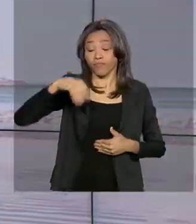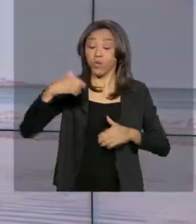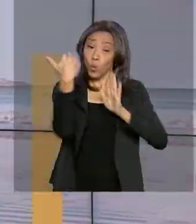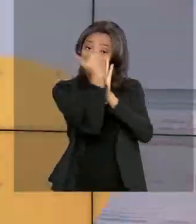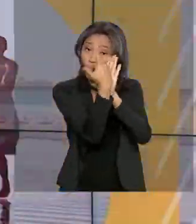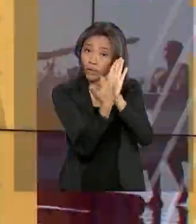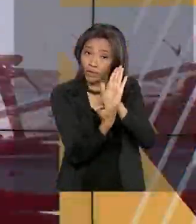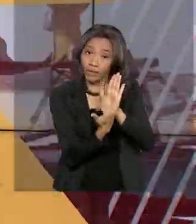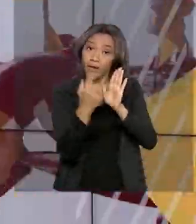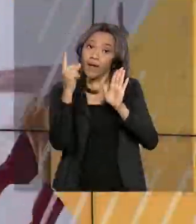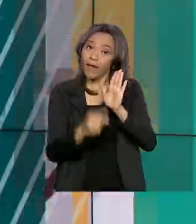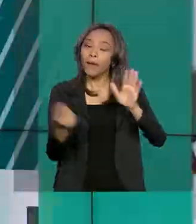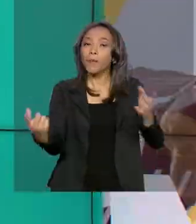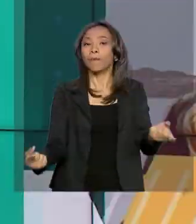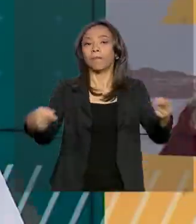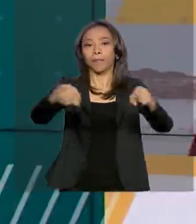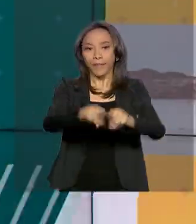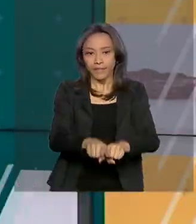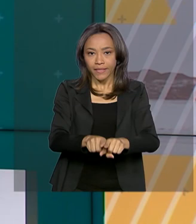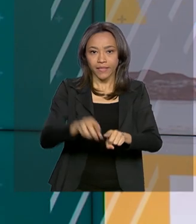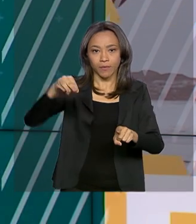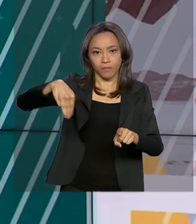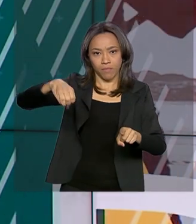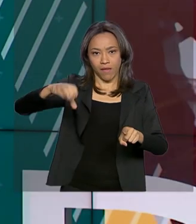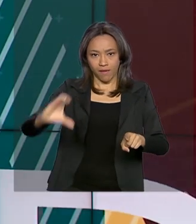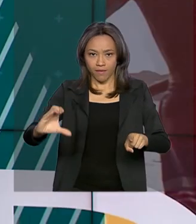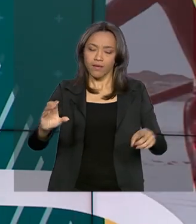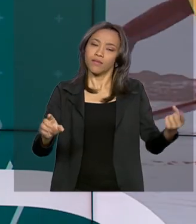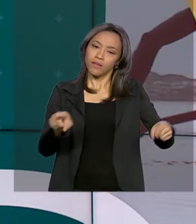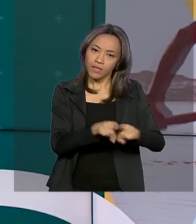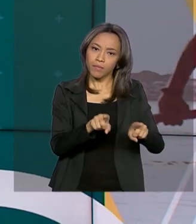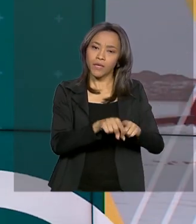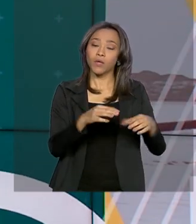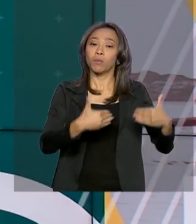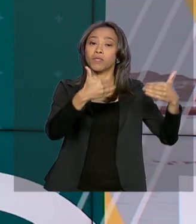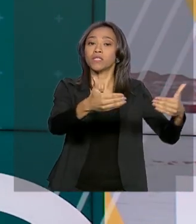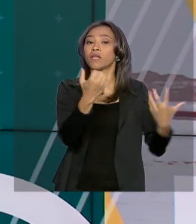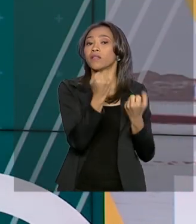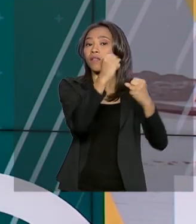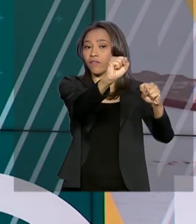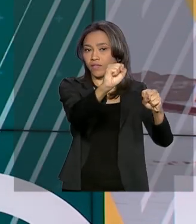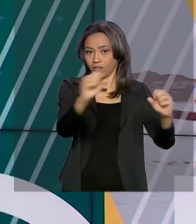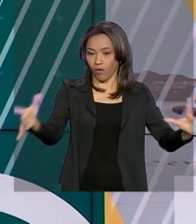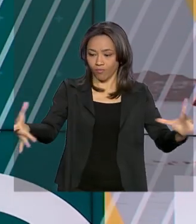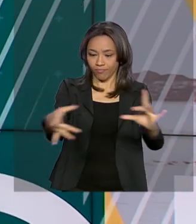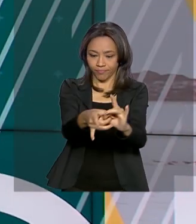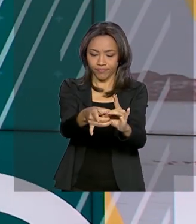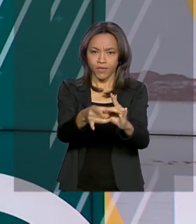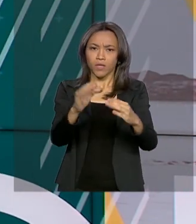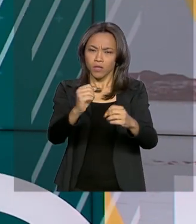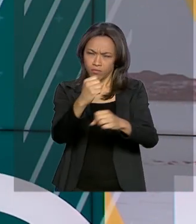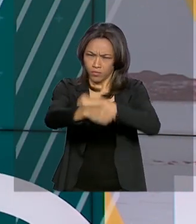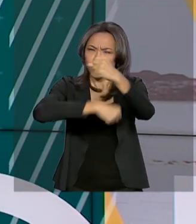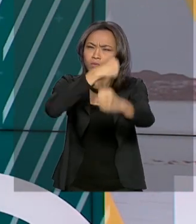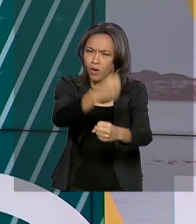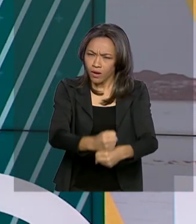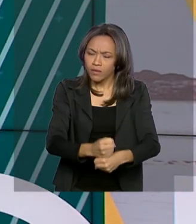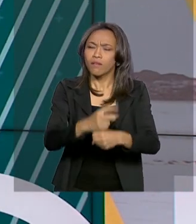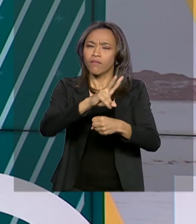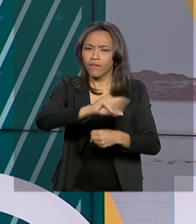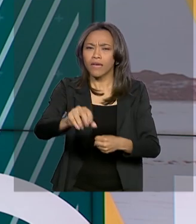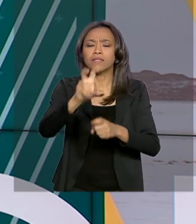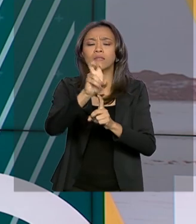Cívico-Militares é uma parceria do Ministério da Educação com o Ministério da Defesa. No ano que vem, o governo vai destinar 54